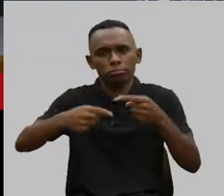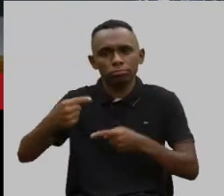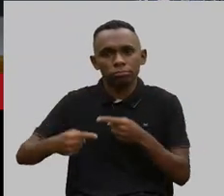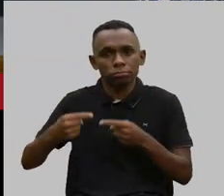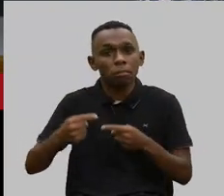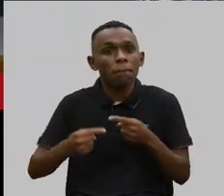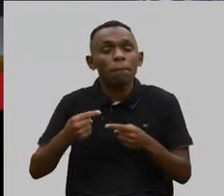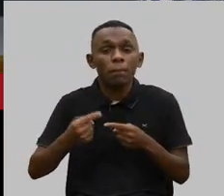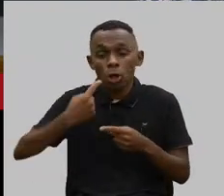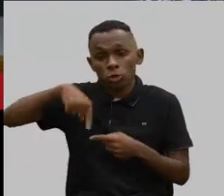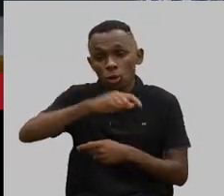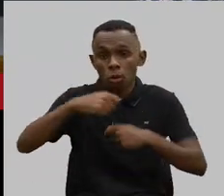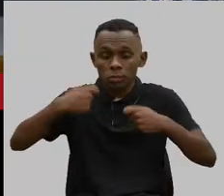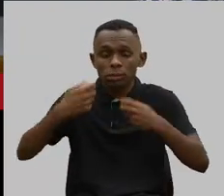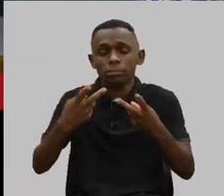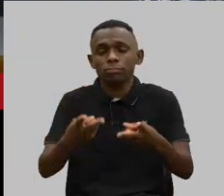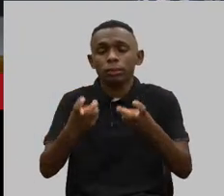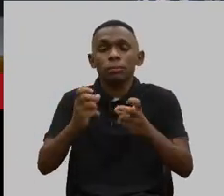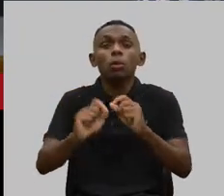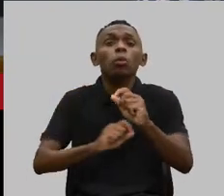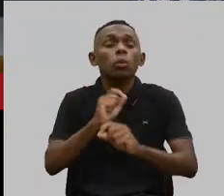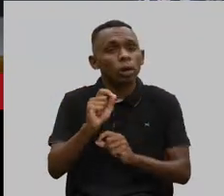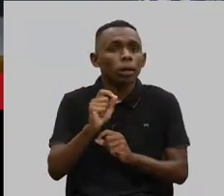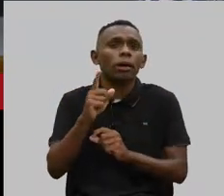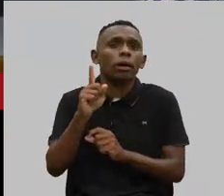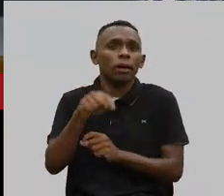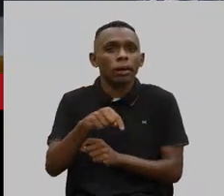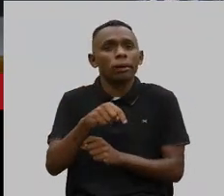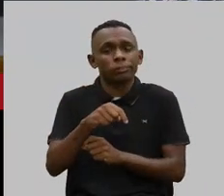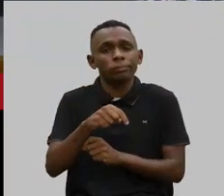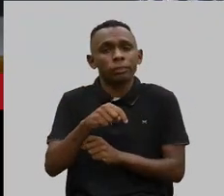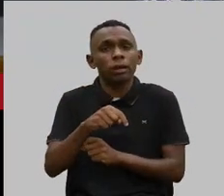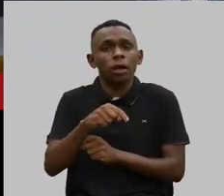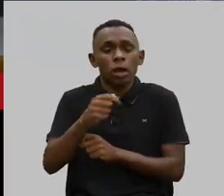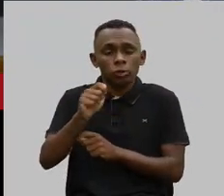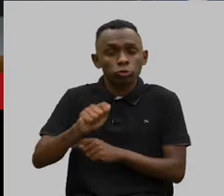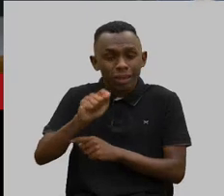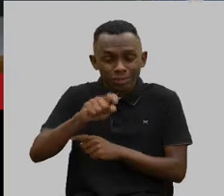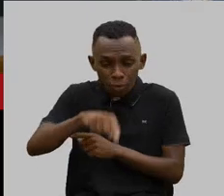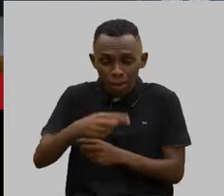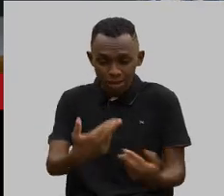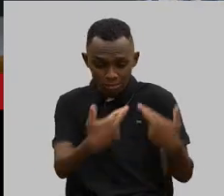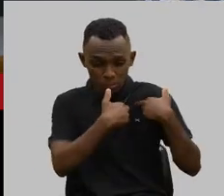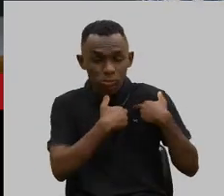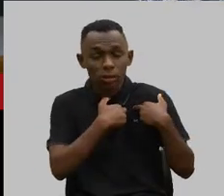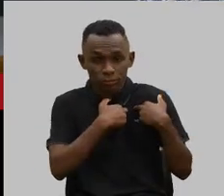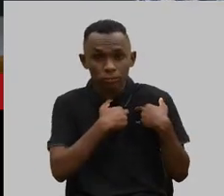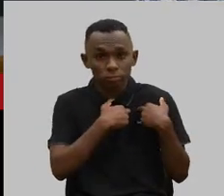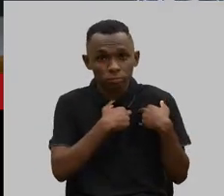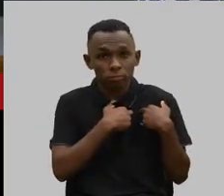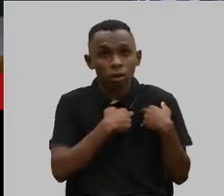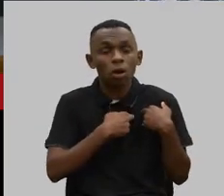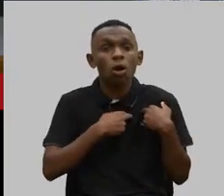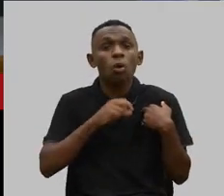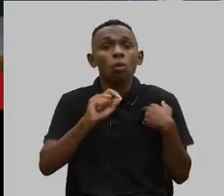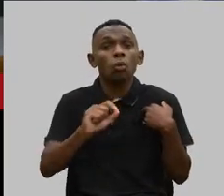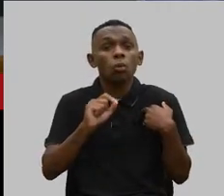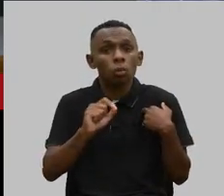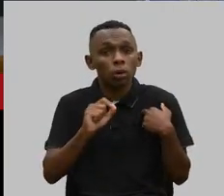E a gente vê o seguinte, a ANS, ela é a responsável pela